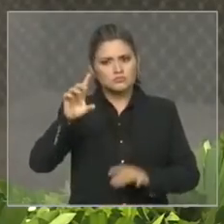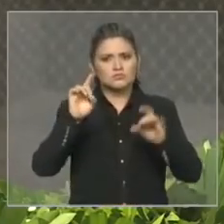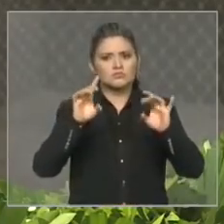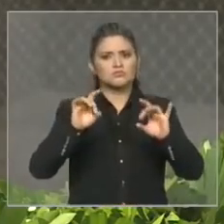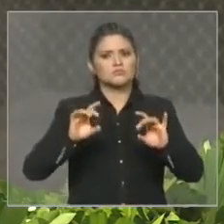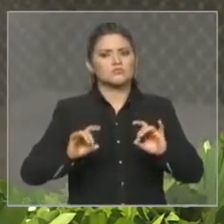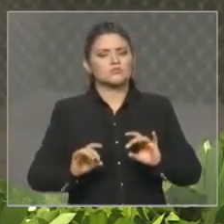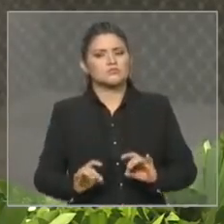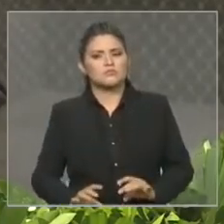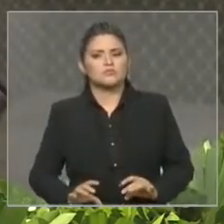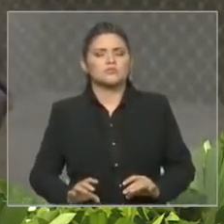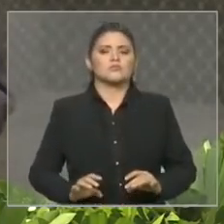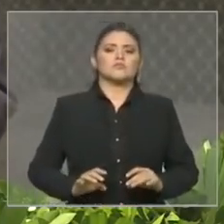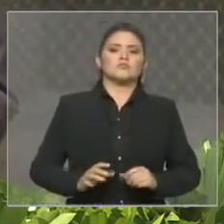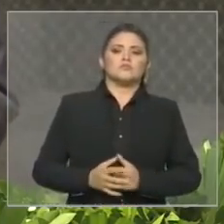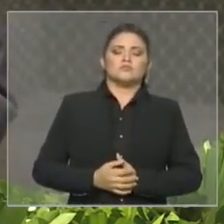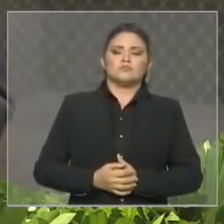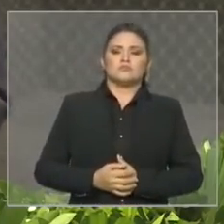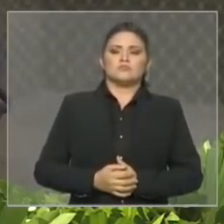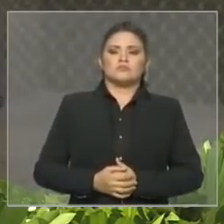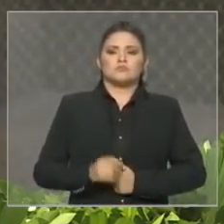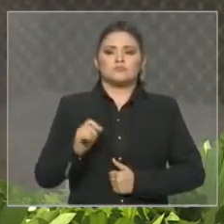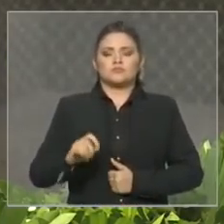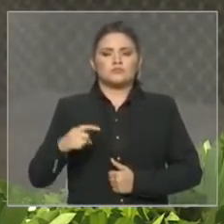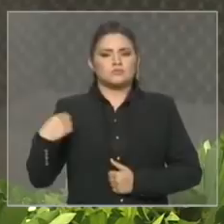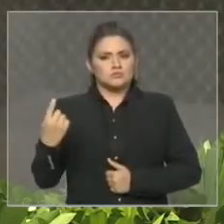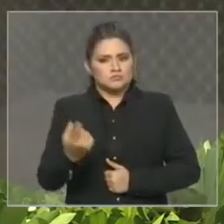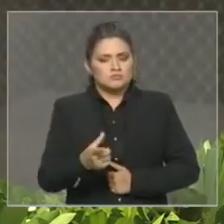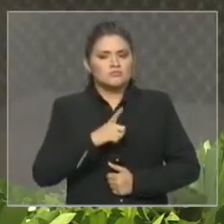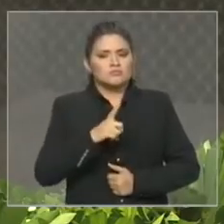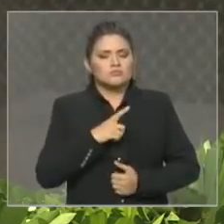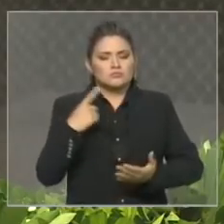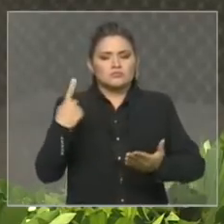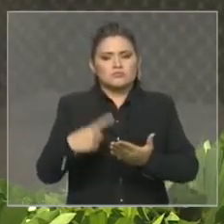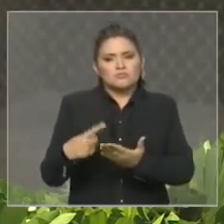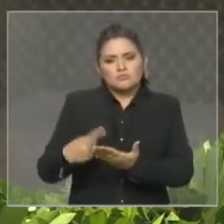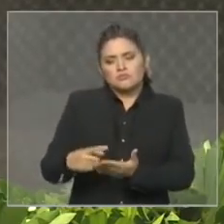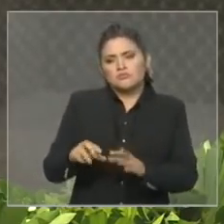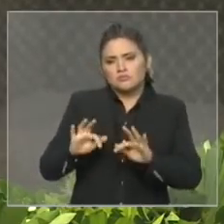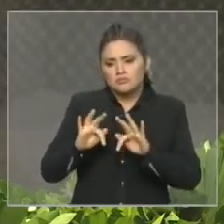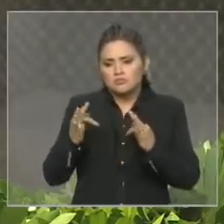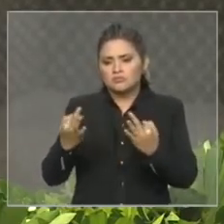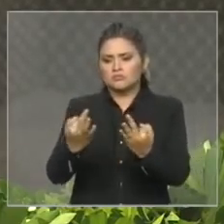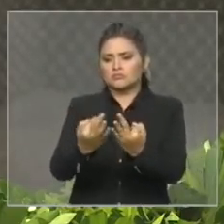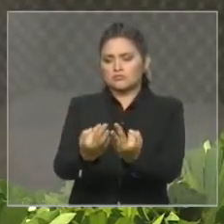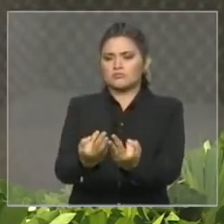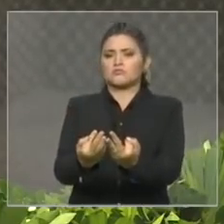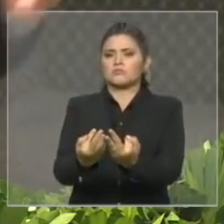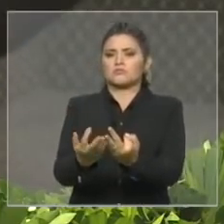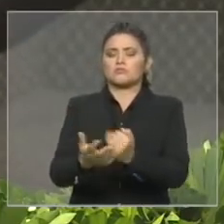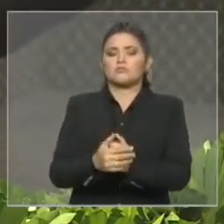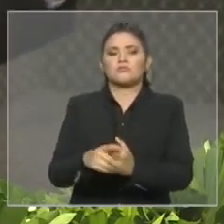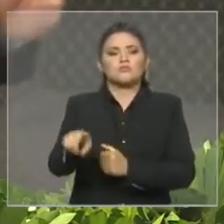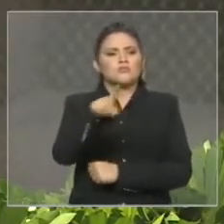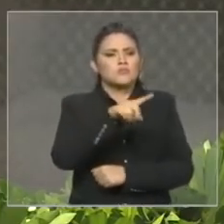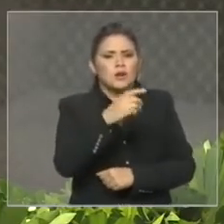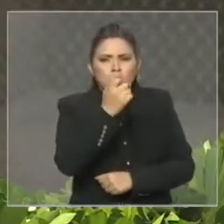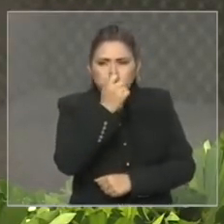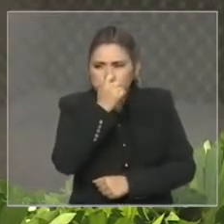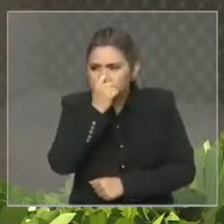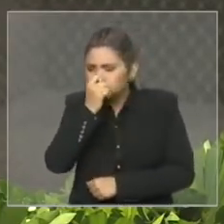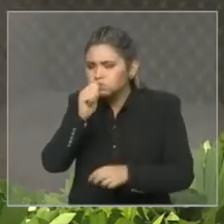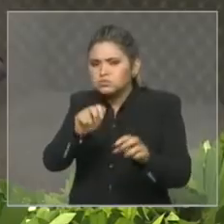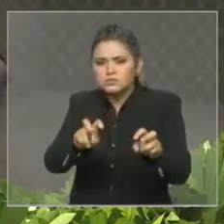uma data em que todos nós temos compromissos familiares. E ver esse plenário lotado, tanto para mim quanto